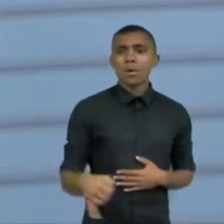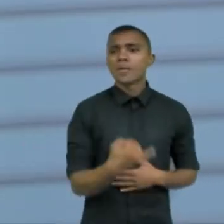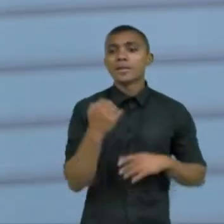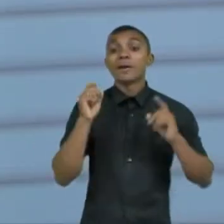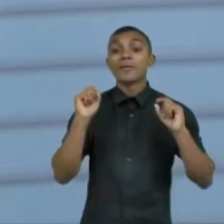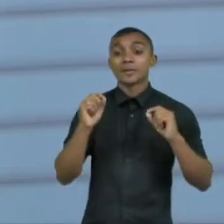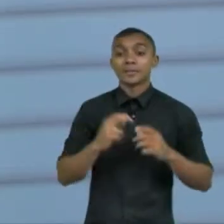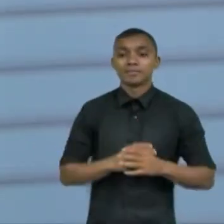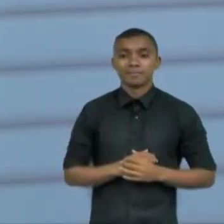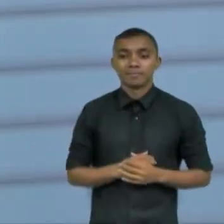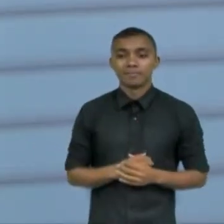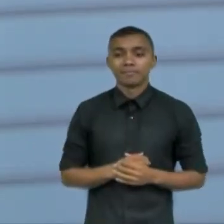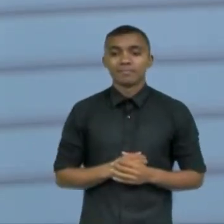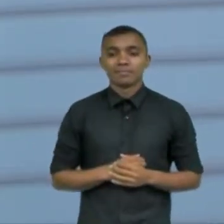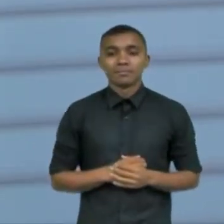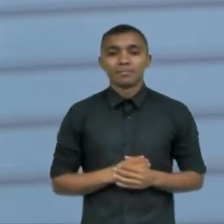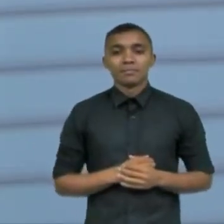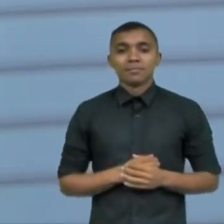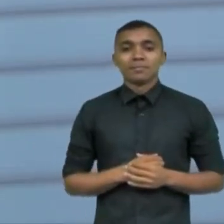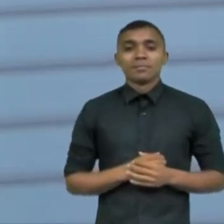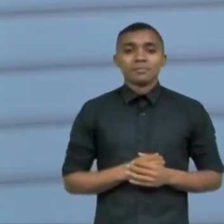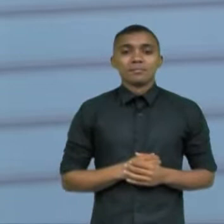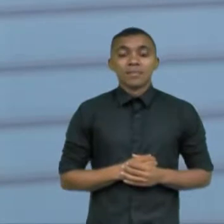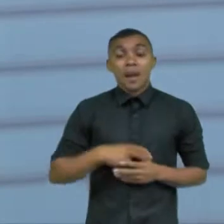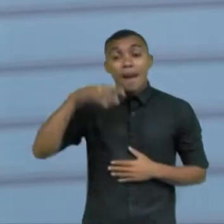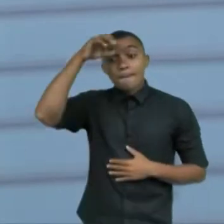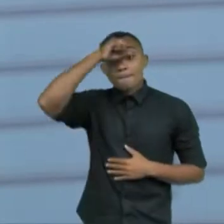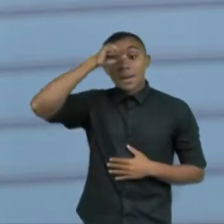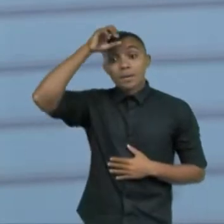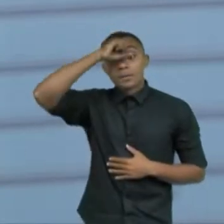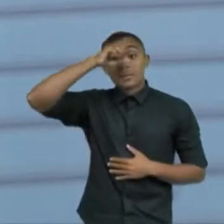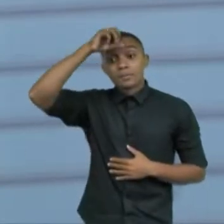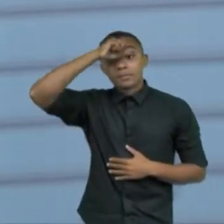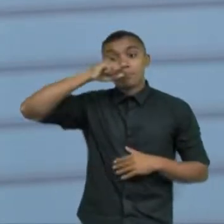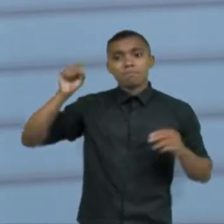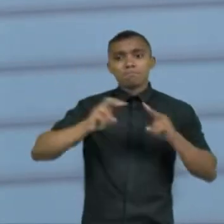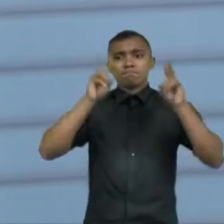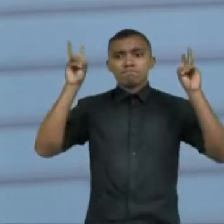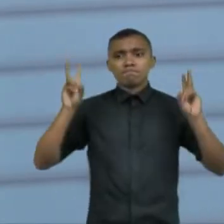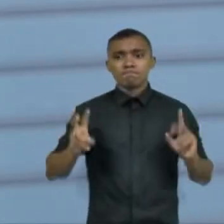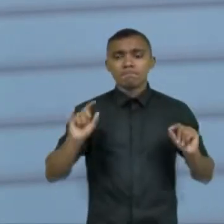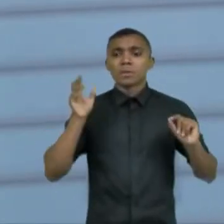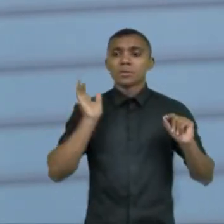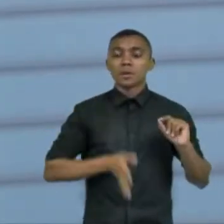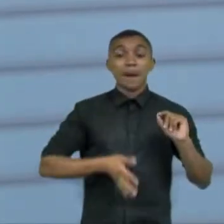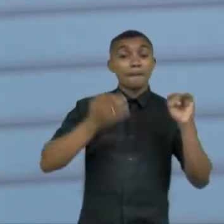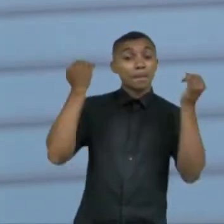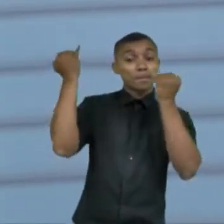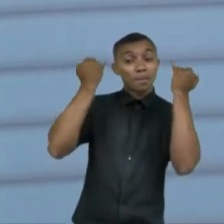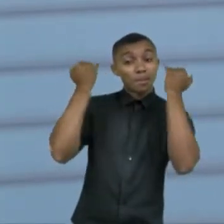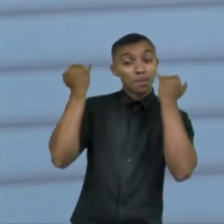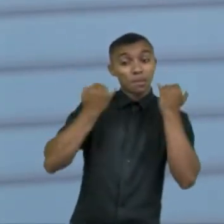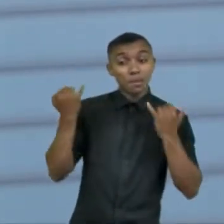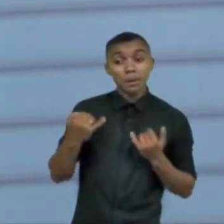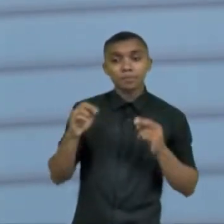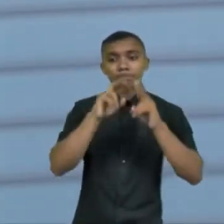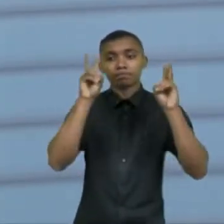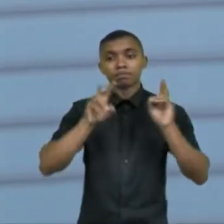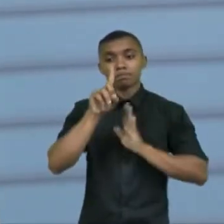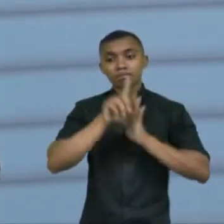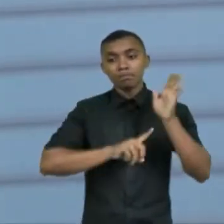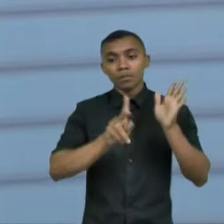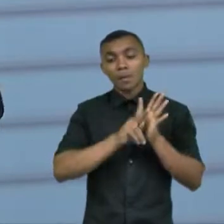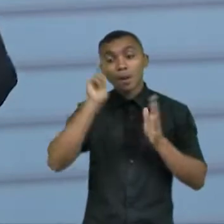aprender muita, muita, muita informação com relação com a direito consumidor